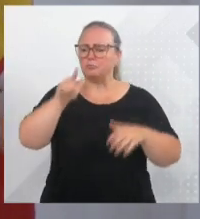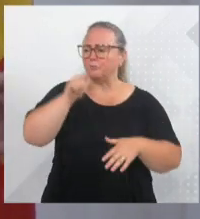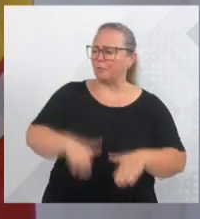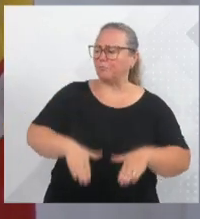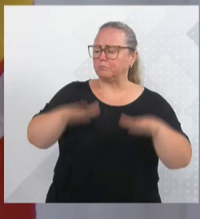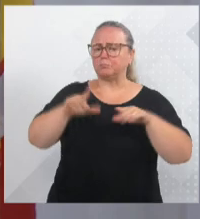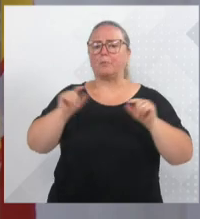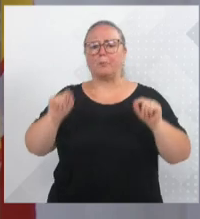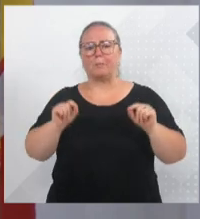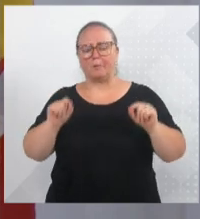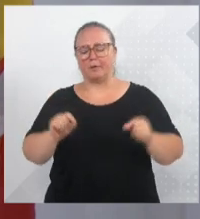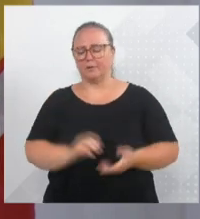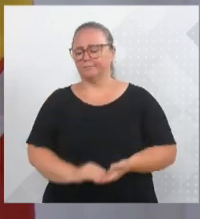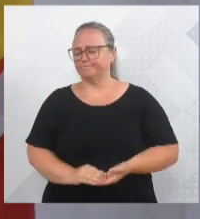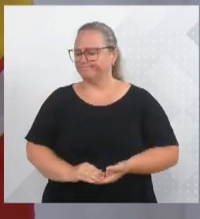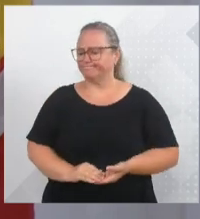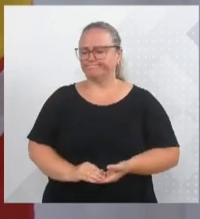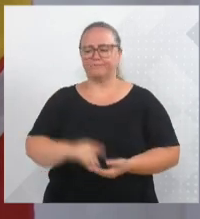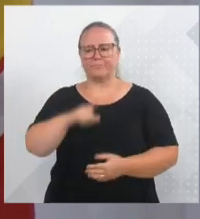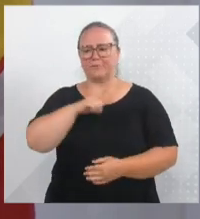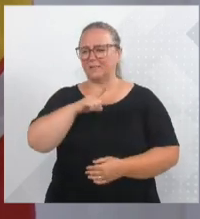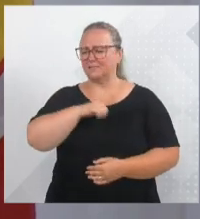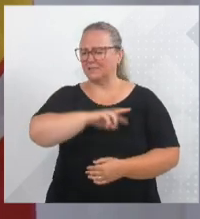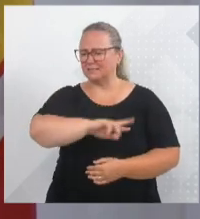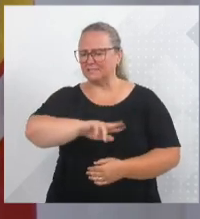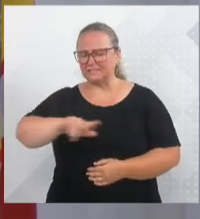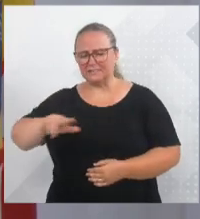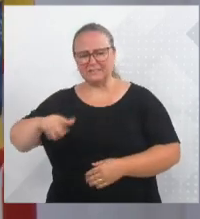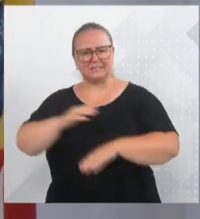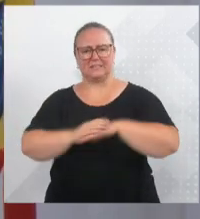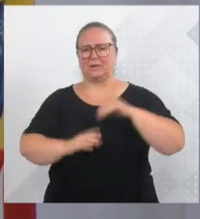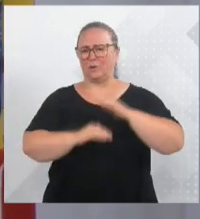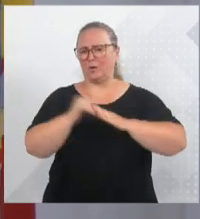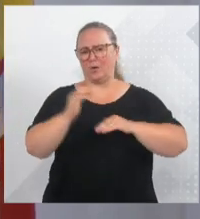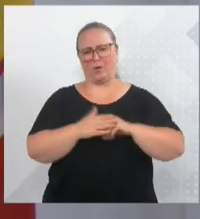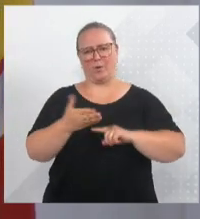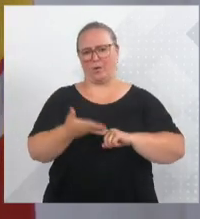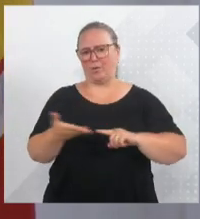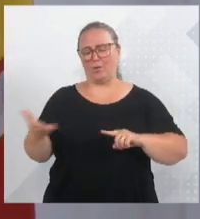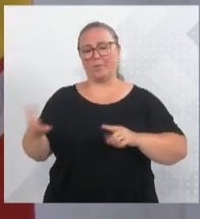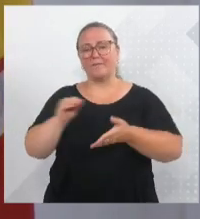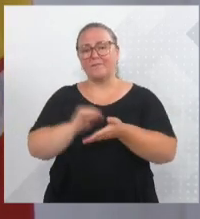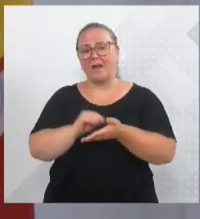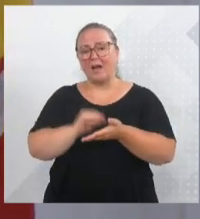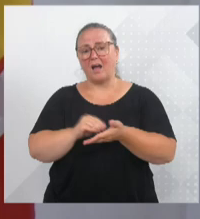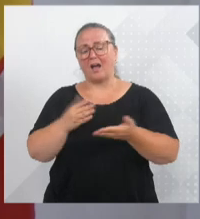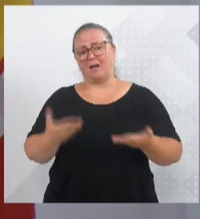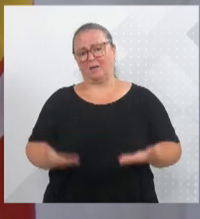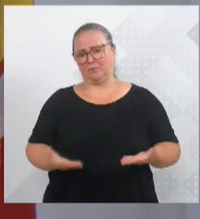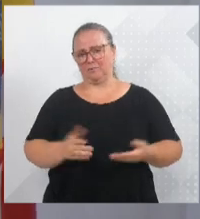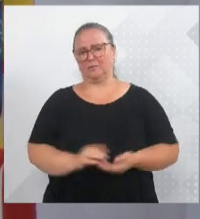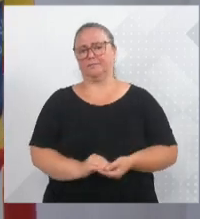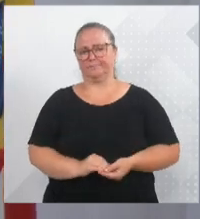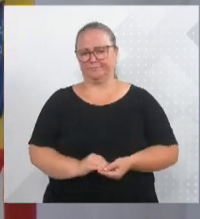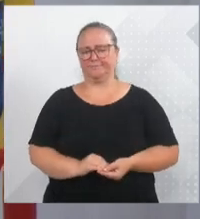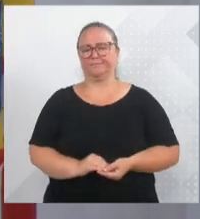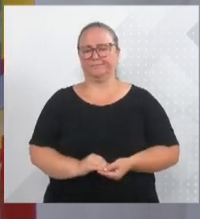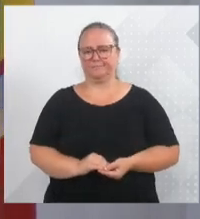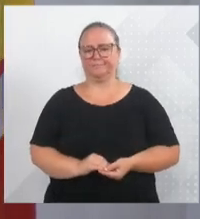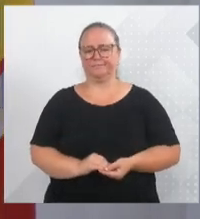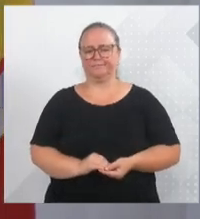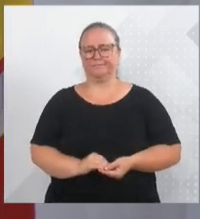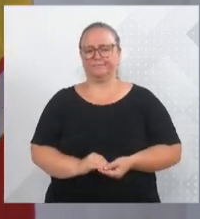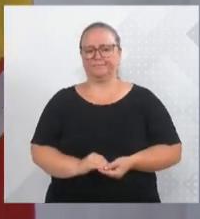vai, para, não tem. Nós temos várias obras pela cidade que estão inacabadas, obras que, de fato, não